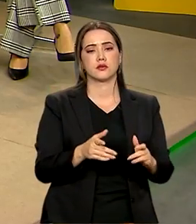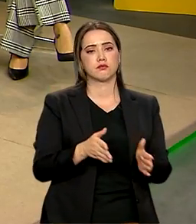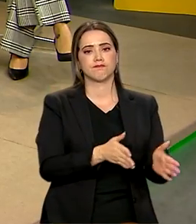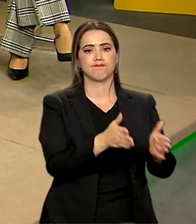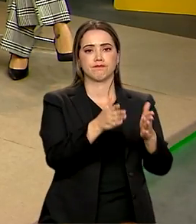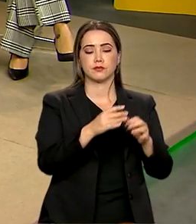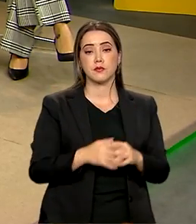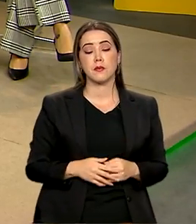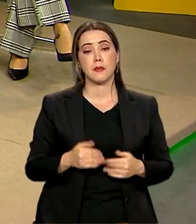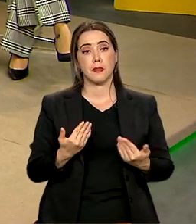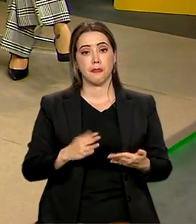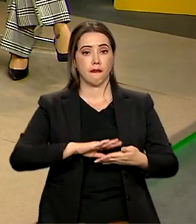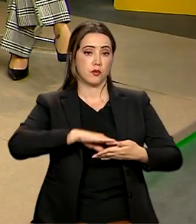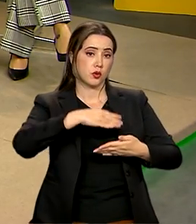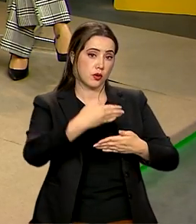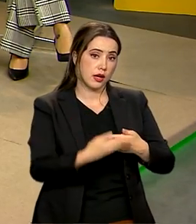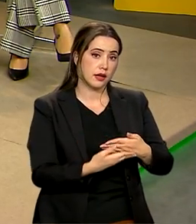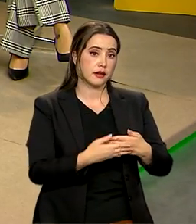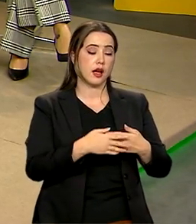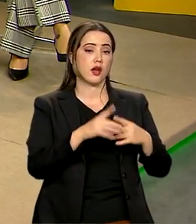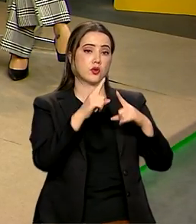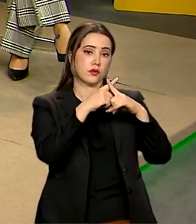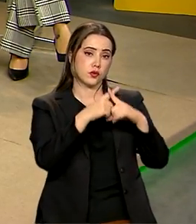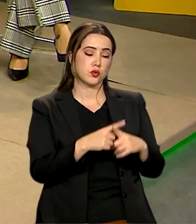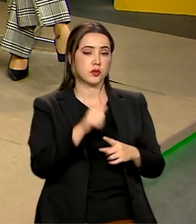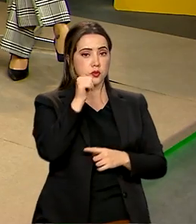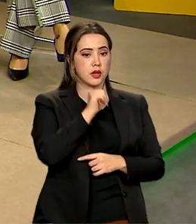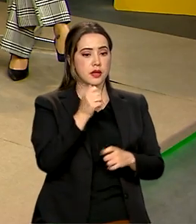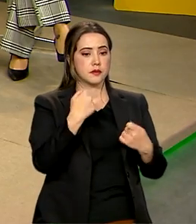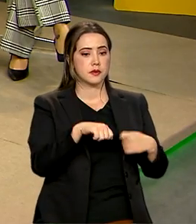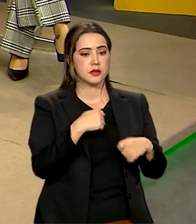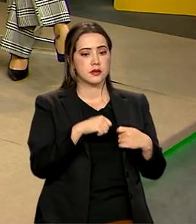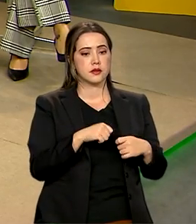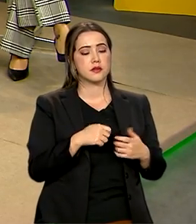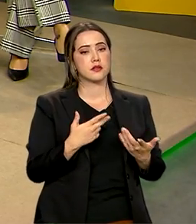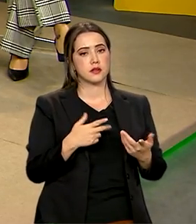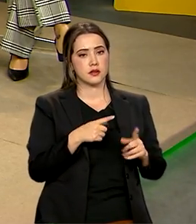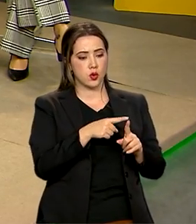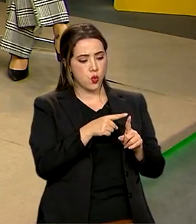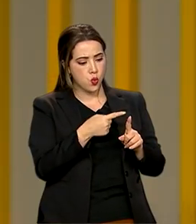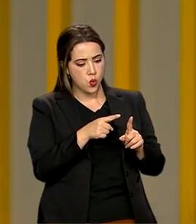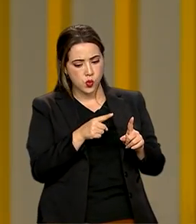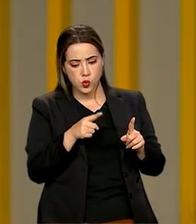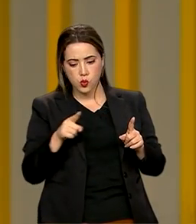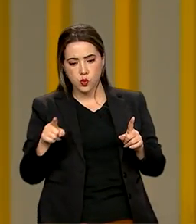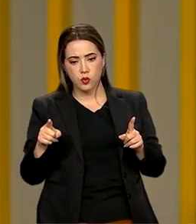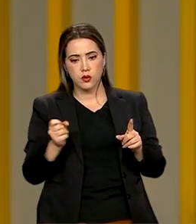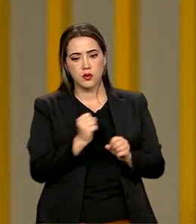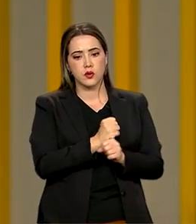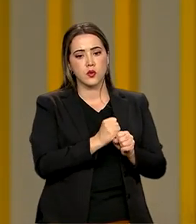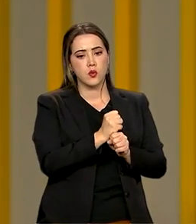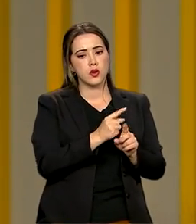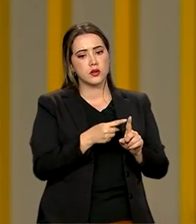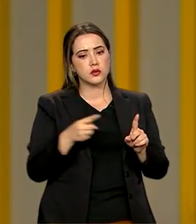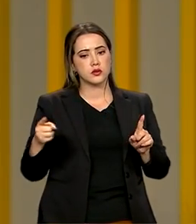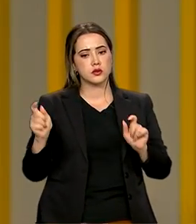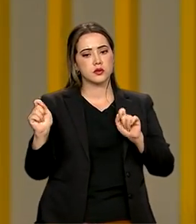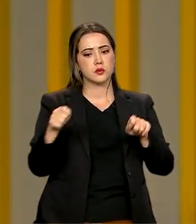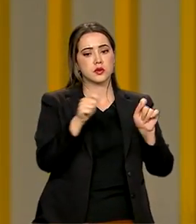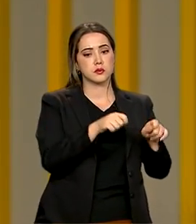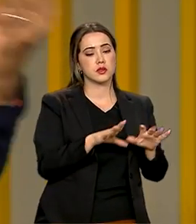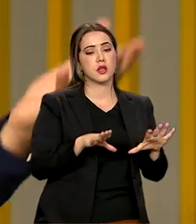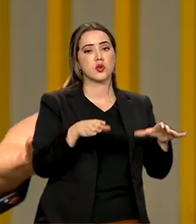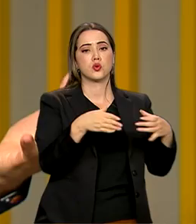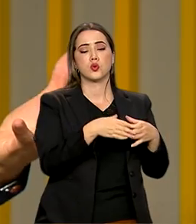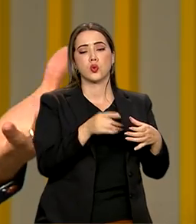Então, o calendário do futebol feminino tem que ser um calendário que ocupa o ano inteiro. E que tem a possibilidade dos clubes e das atletas